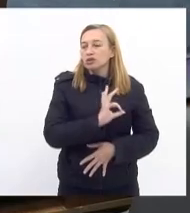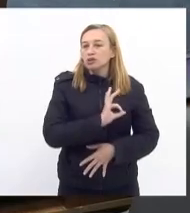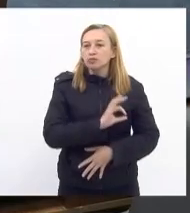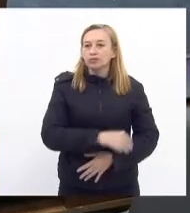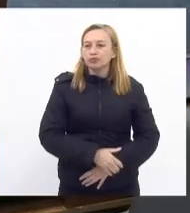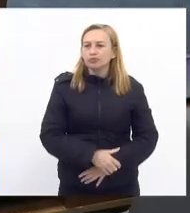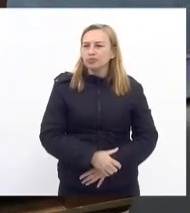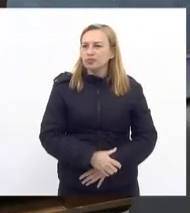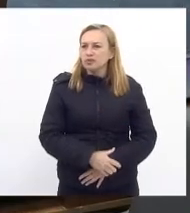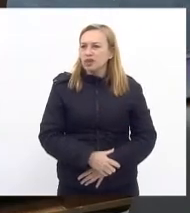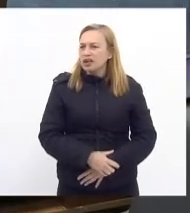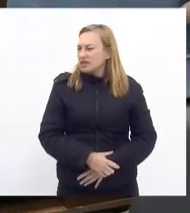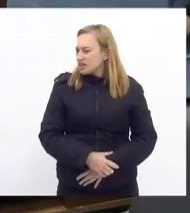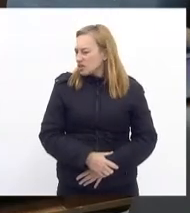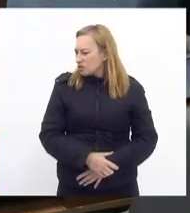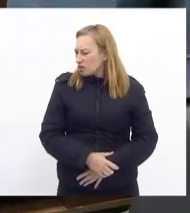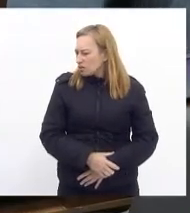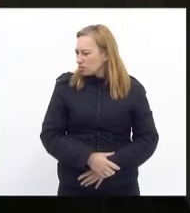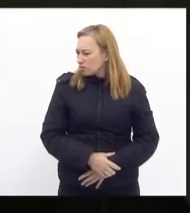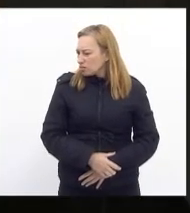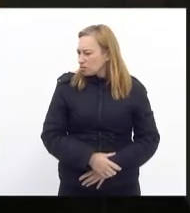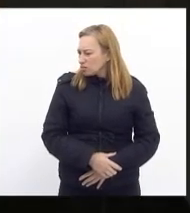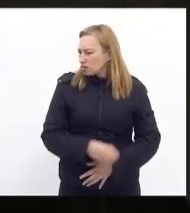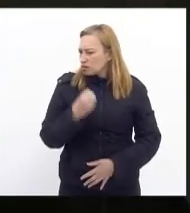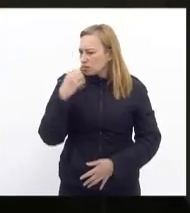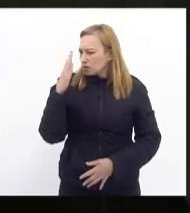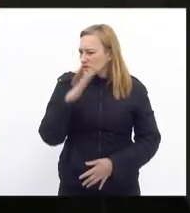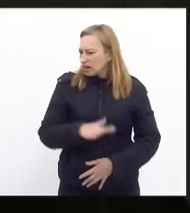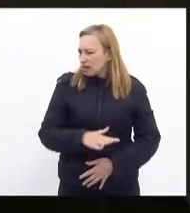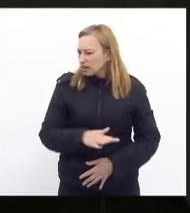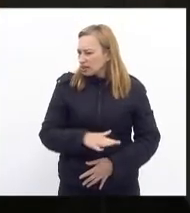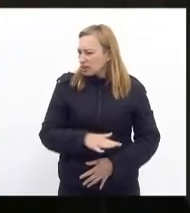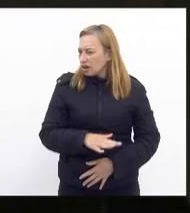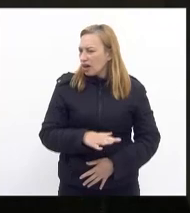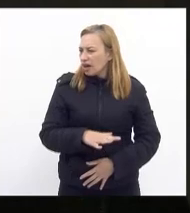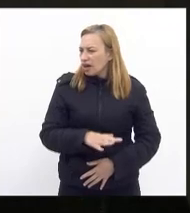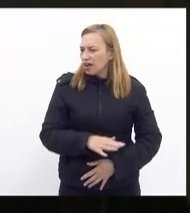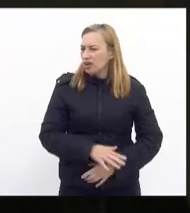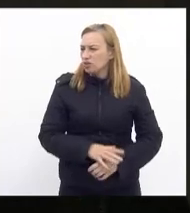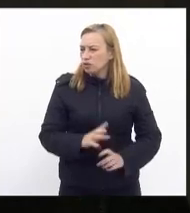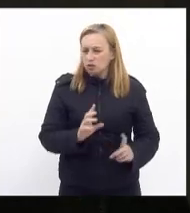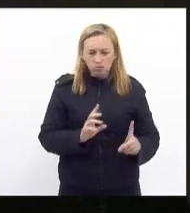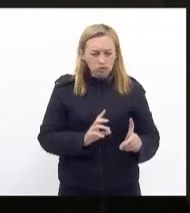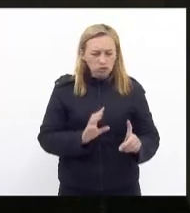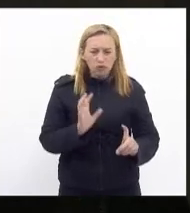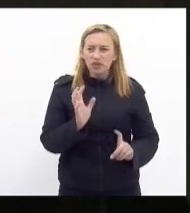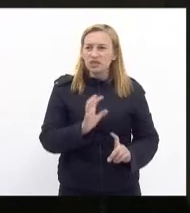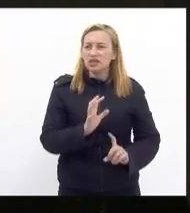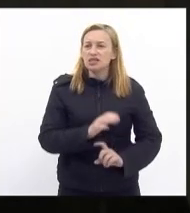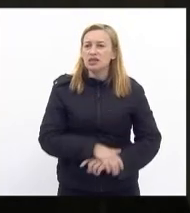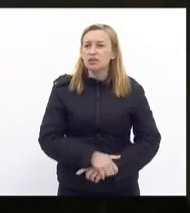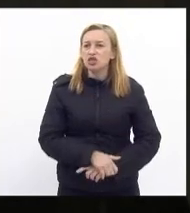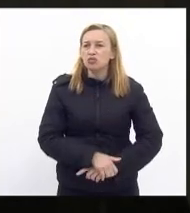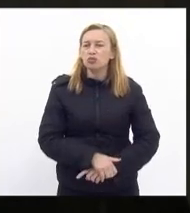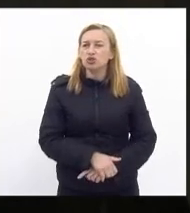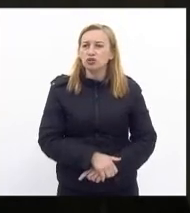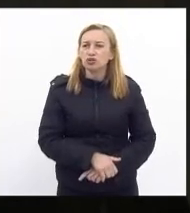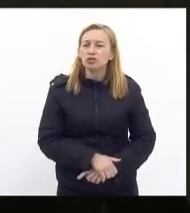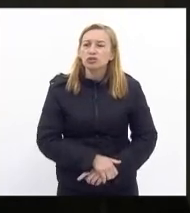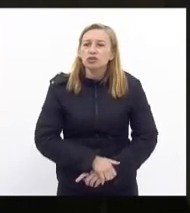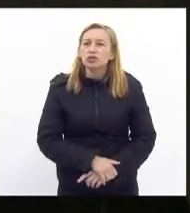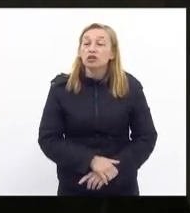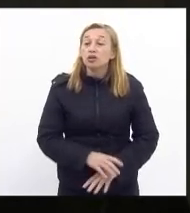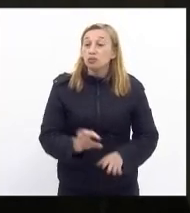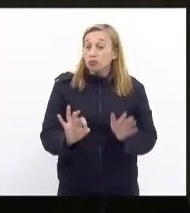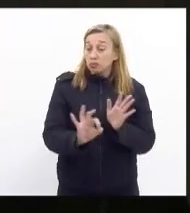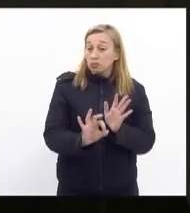Bem, presidenta boa tarde boa tarde a todos queria agradecer a senhora pelas palavras do projeto hoje um projeto